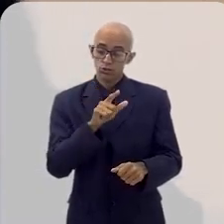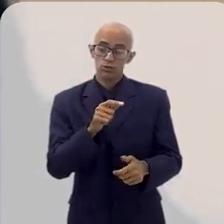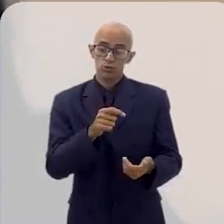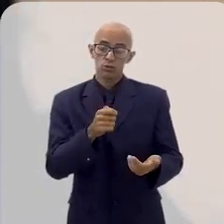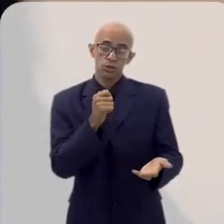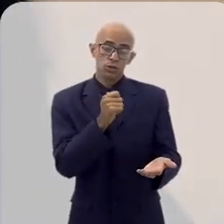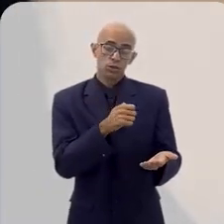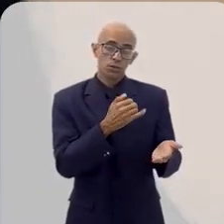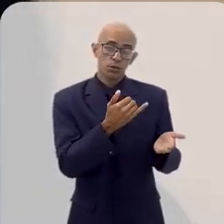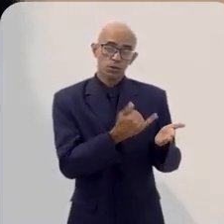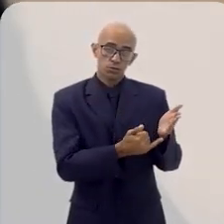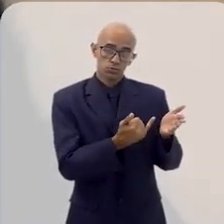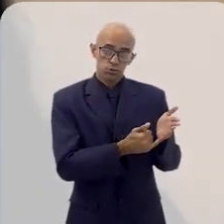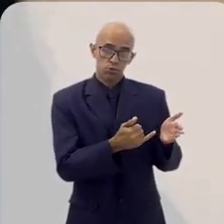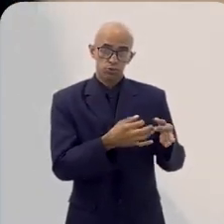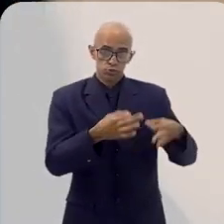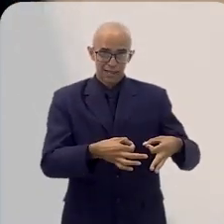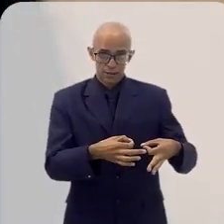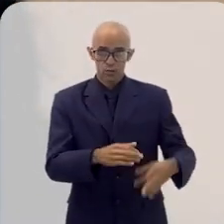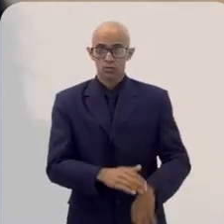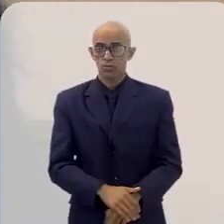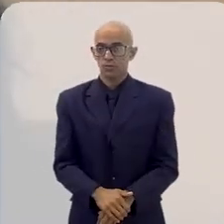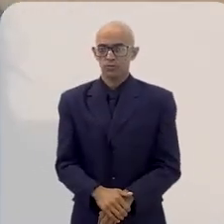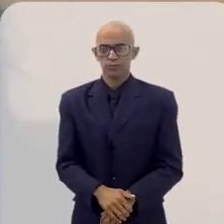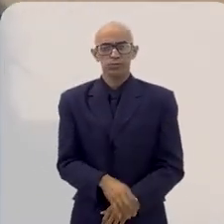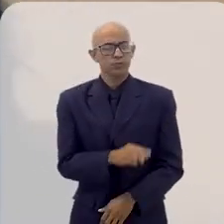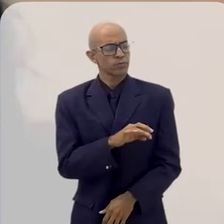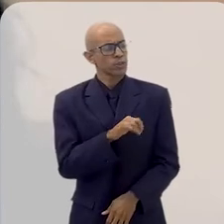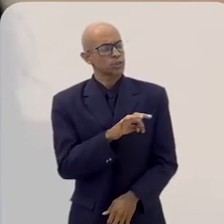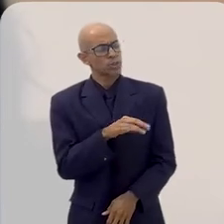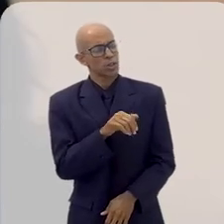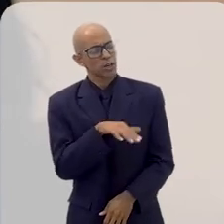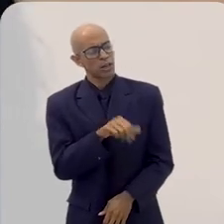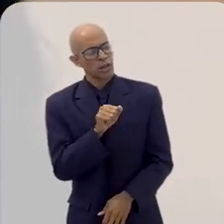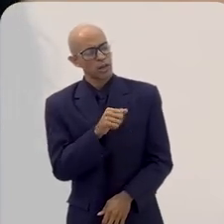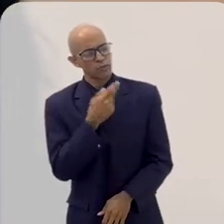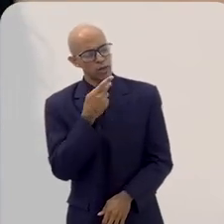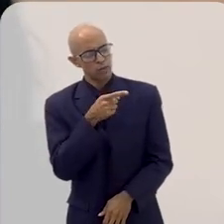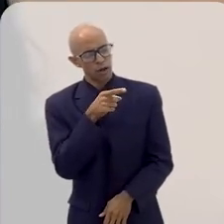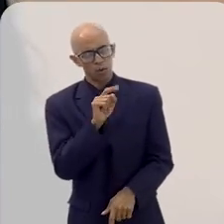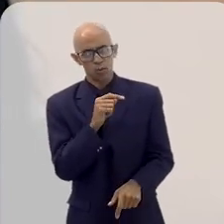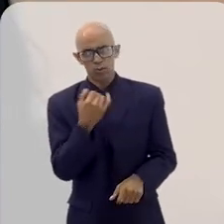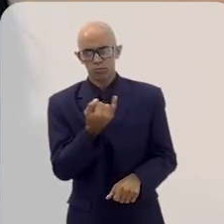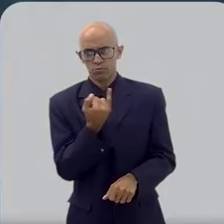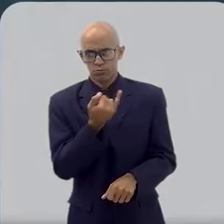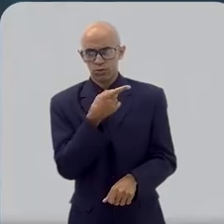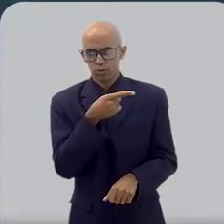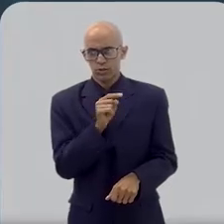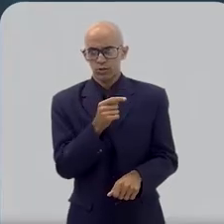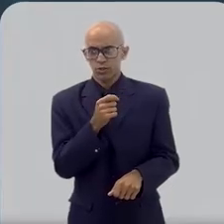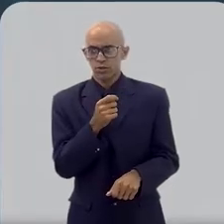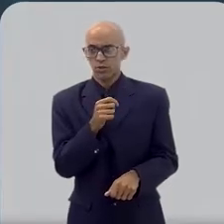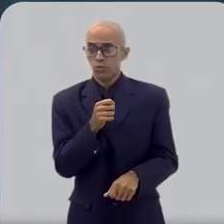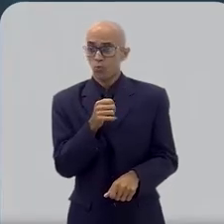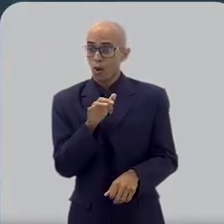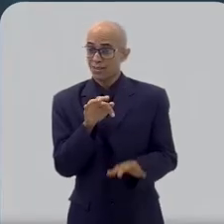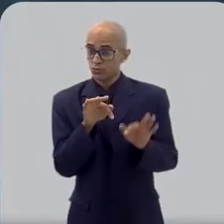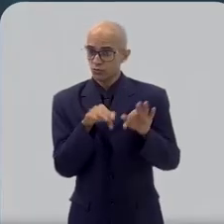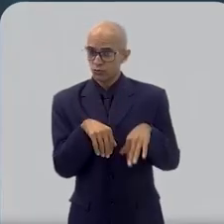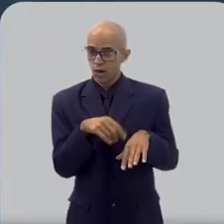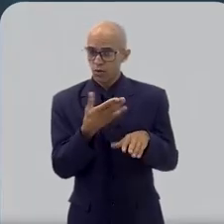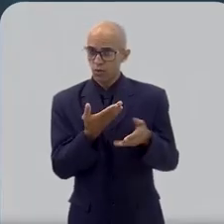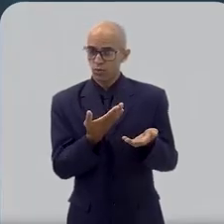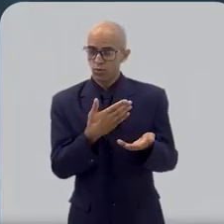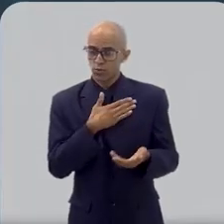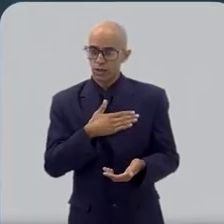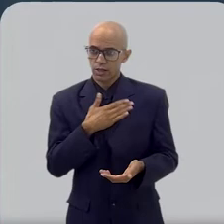balança para que seja cobrado um valor justo da população. Tatiana, em relação... Você falou de um ponto muito interessante e a gente já está chegando perto do fim